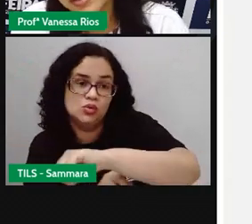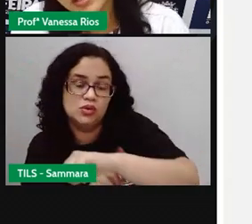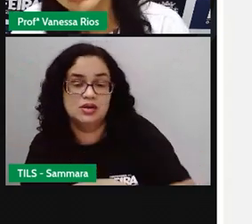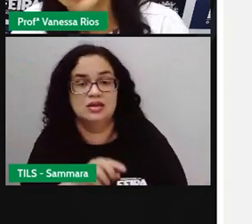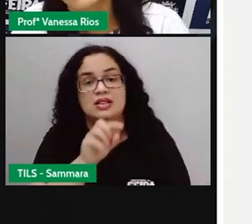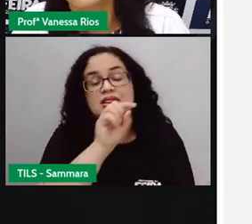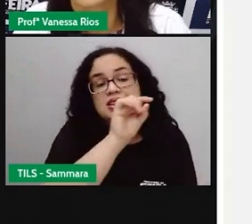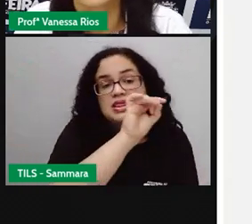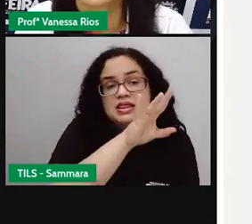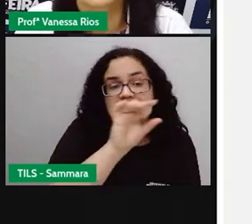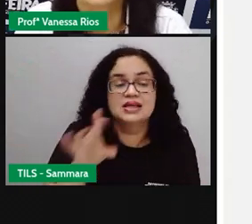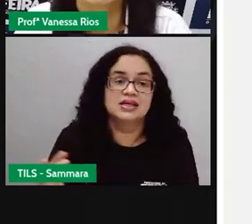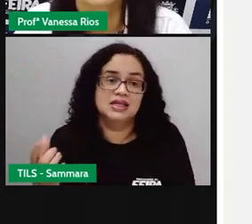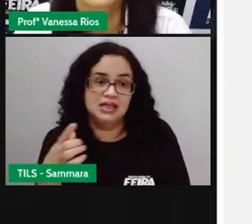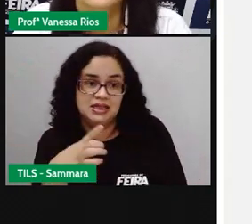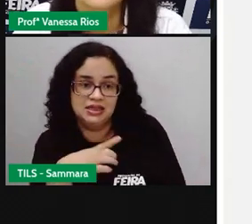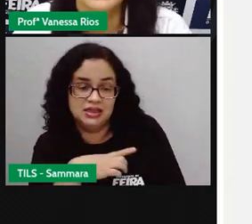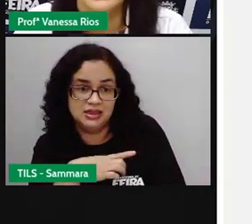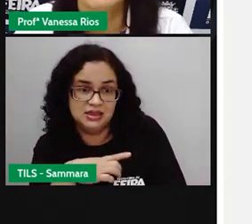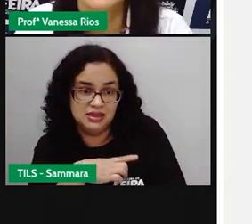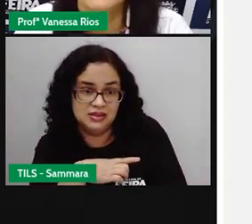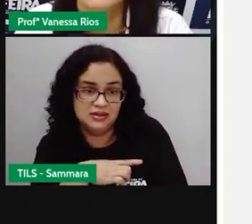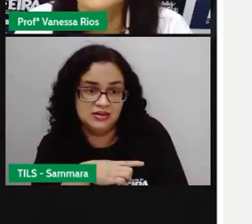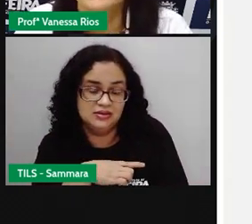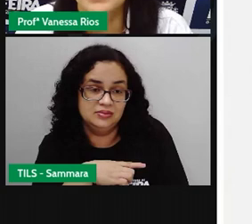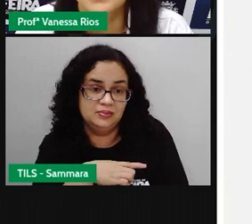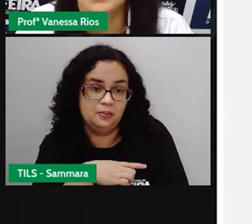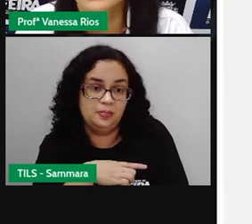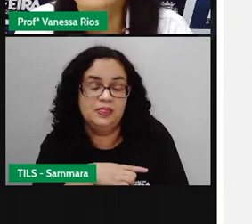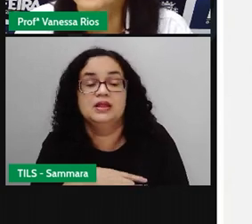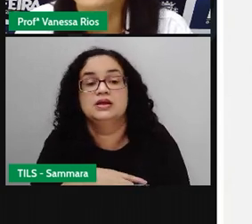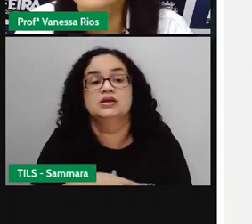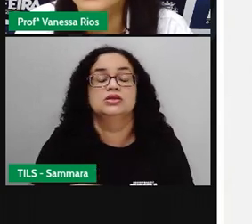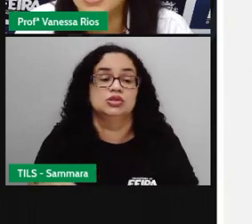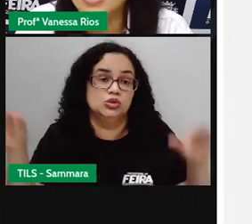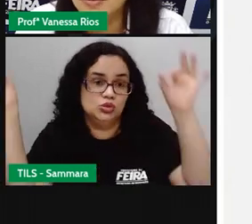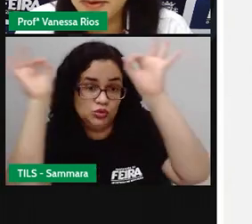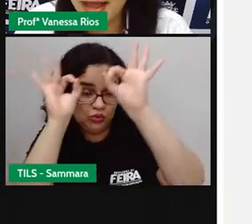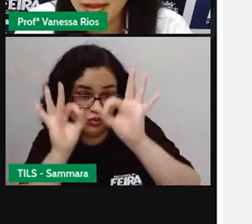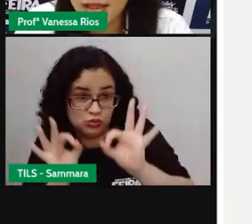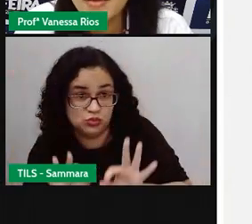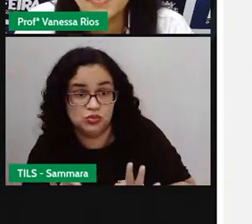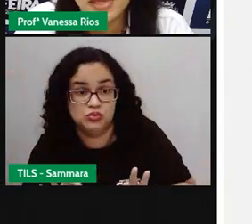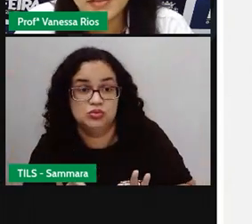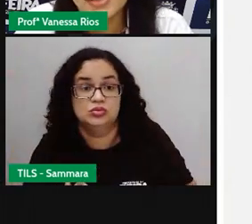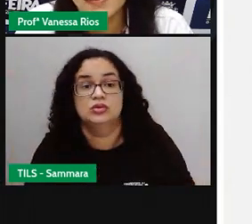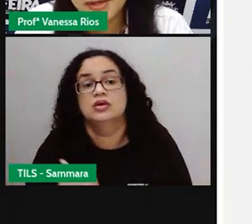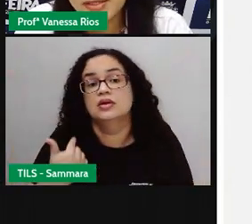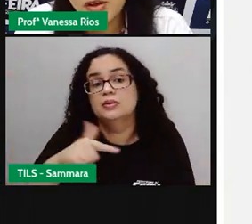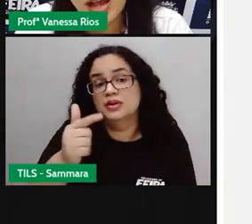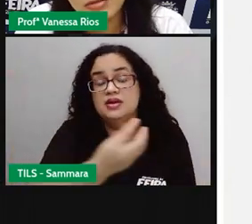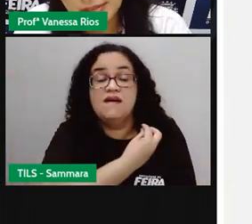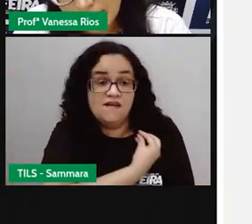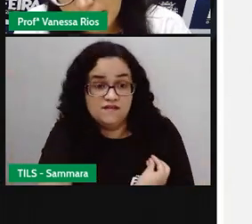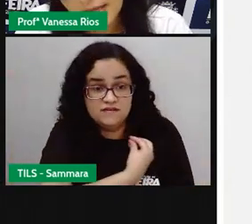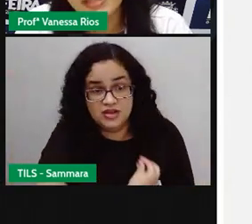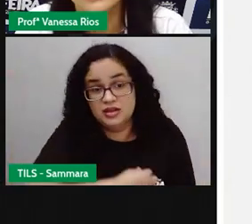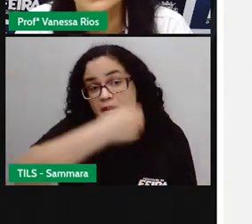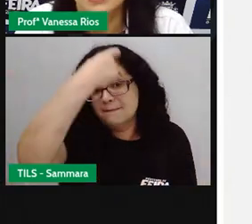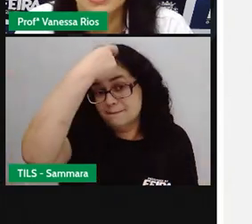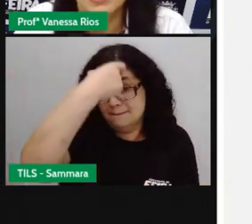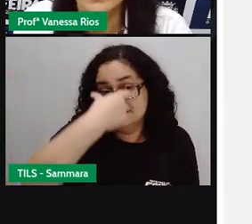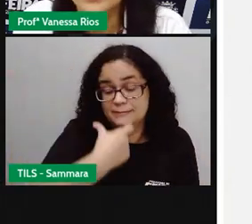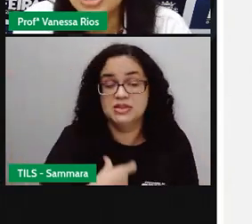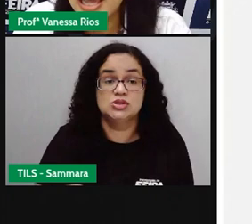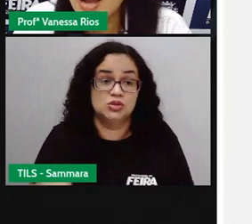cada coisa que eu tenho para fazer, eu acabo levando essa ação de organização para a minha vida pessoal também.